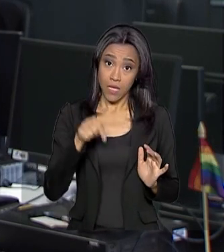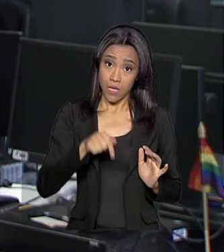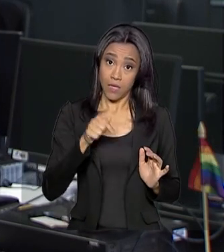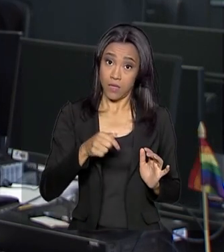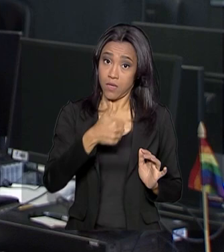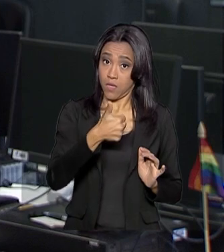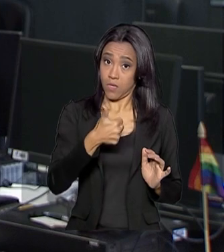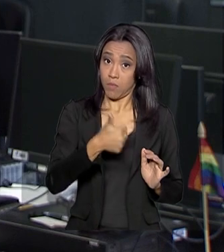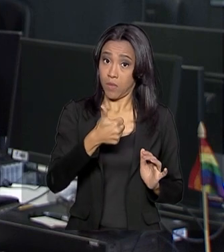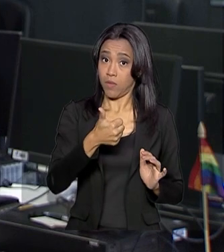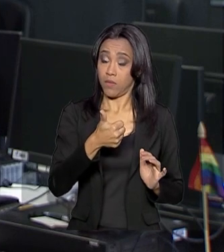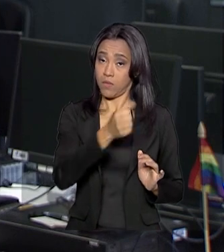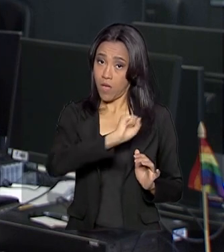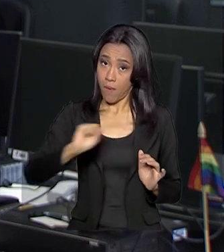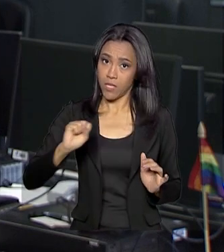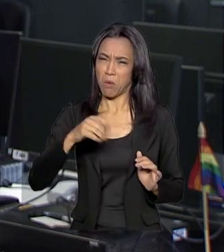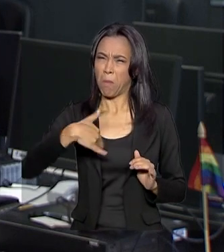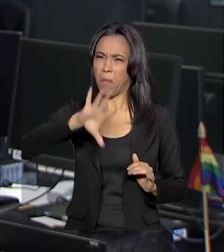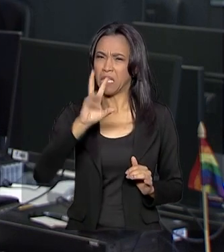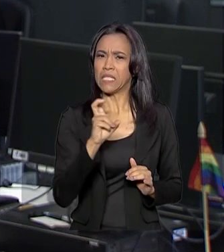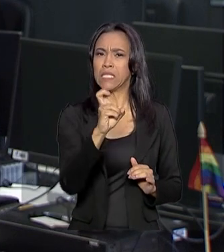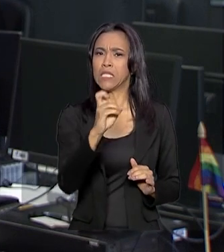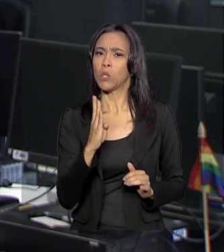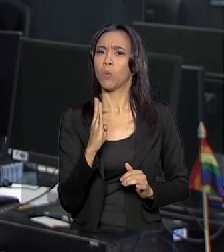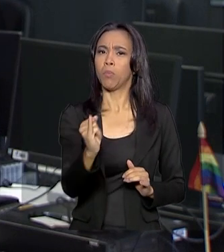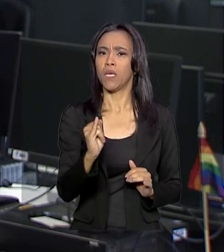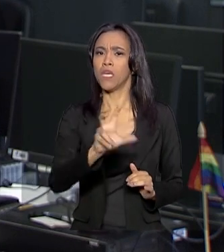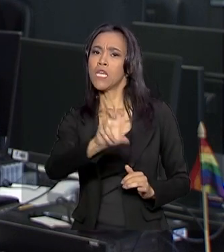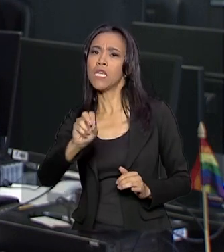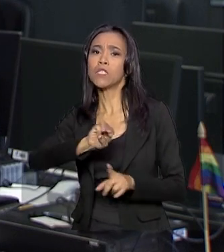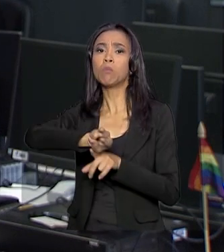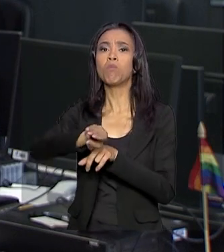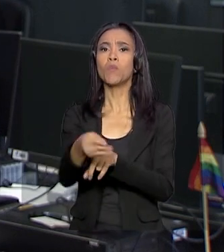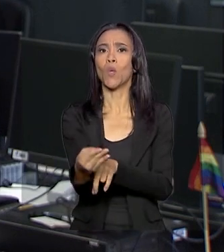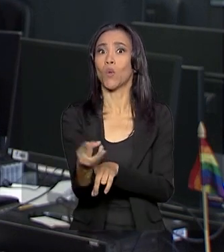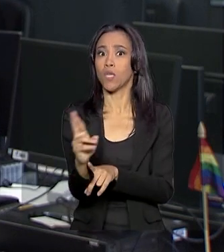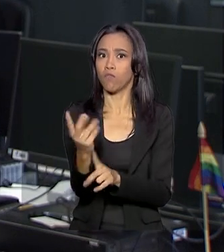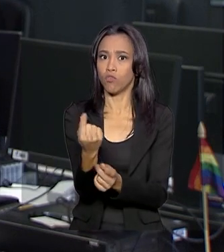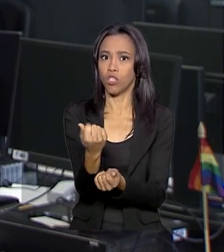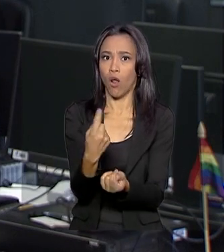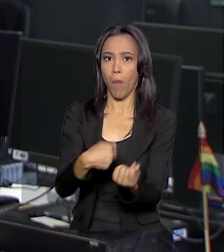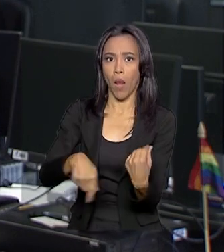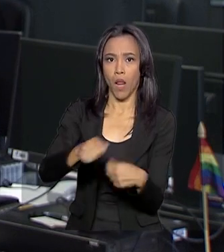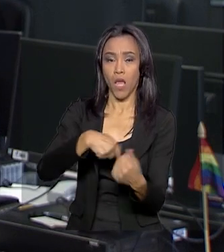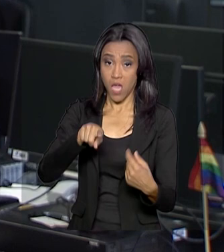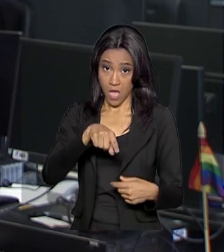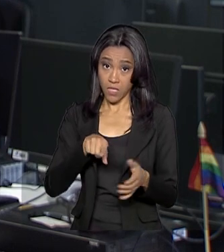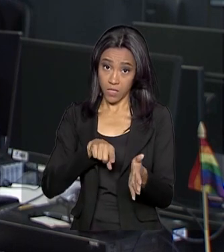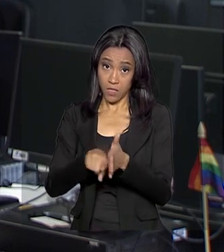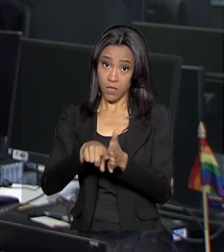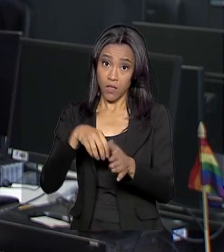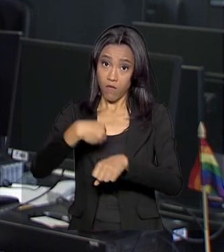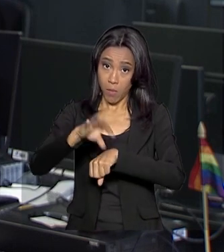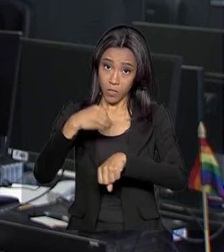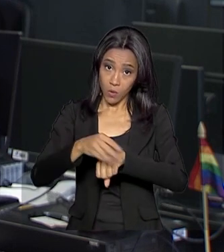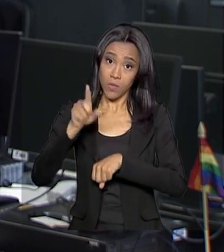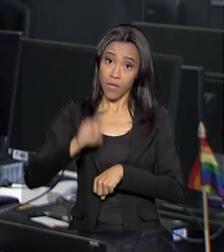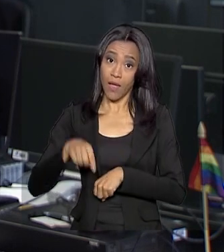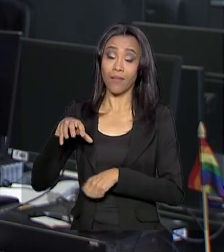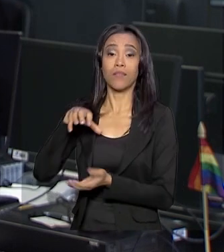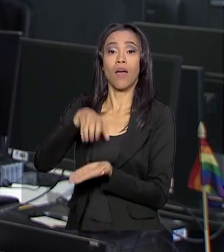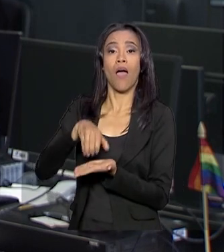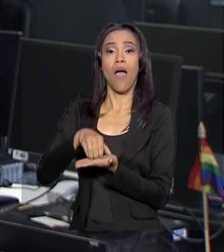movimentaram mais de R$,5 bilhões. O número é da Associação Brasileira das Agências de Viagens